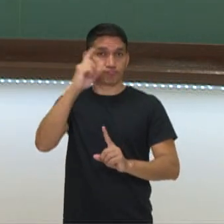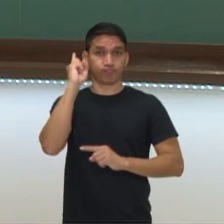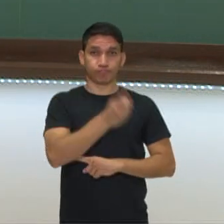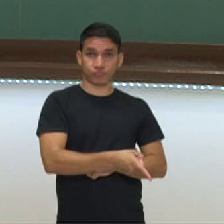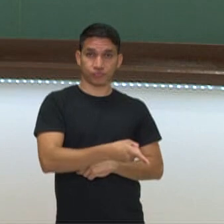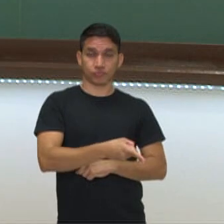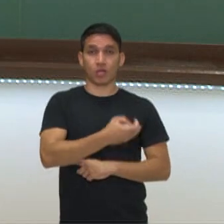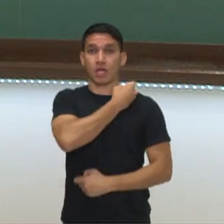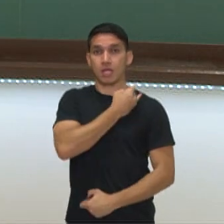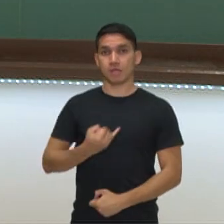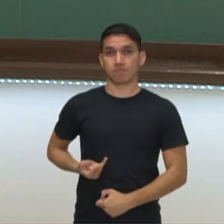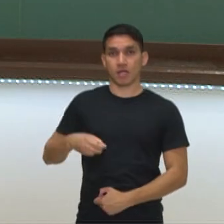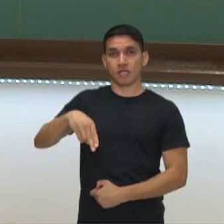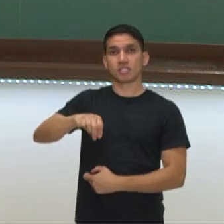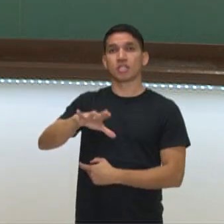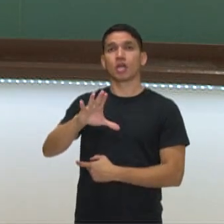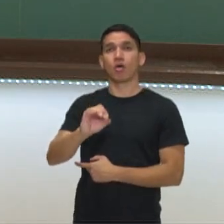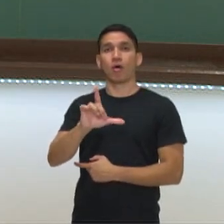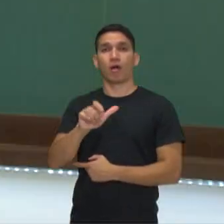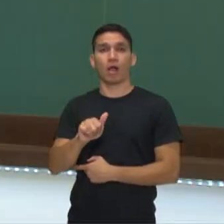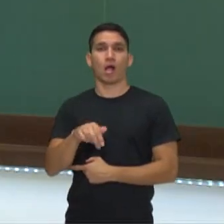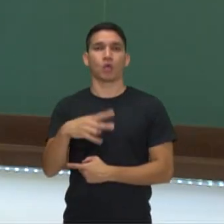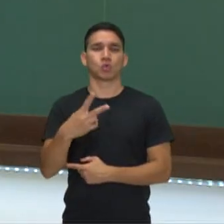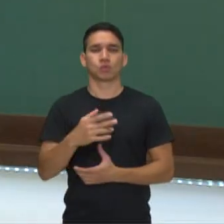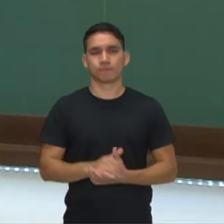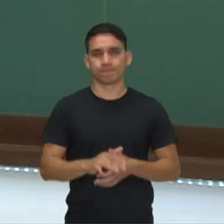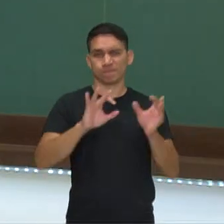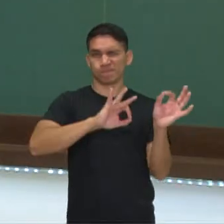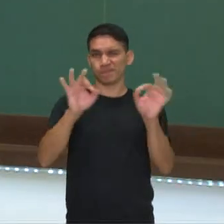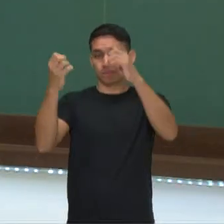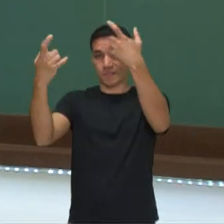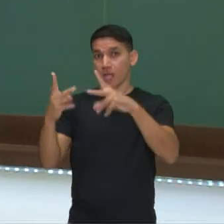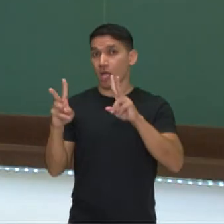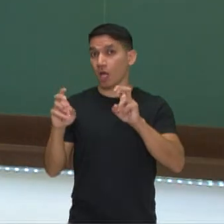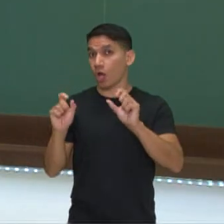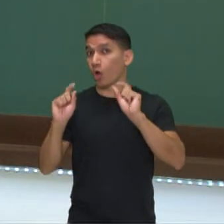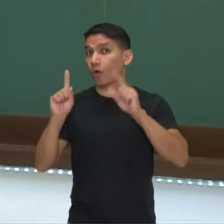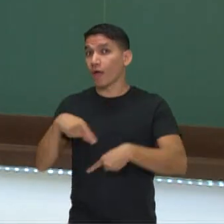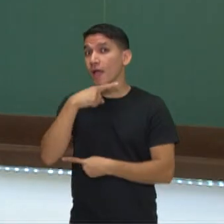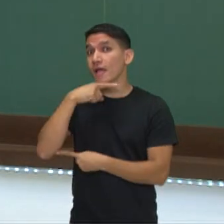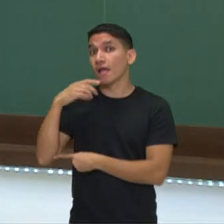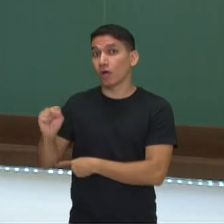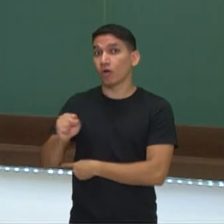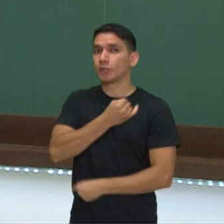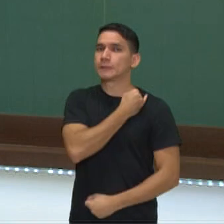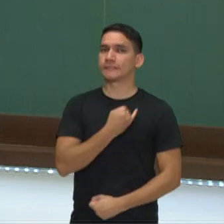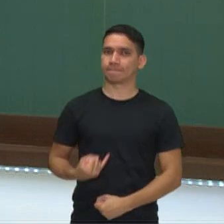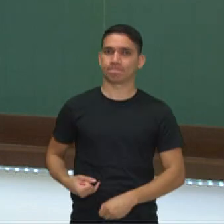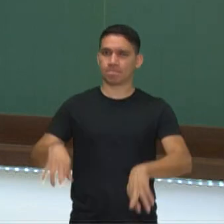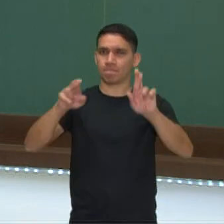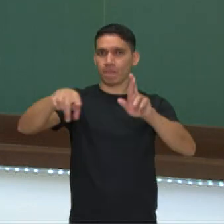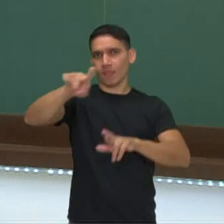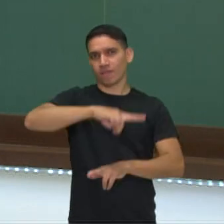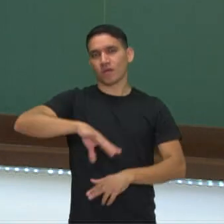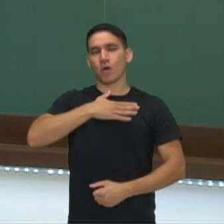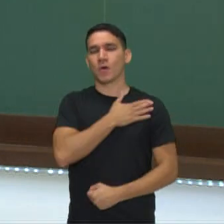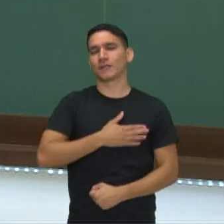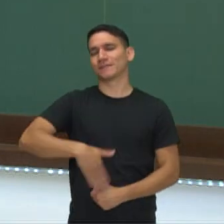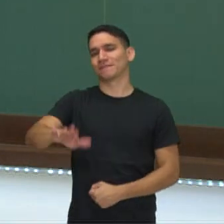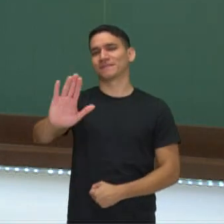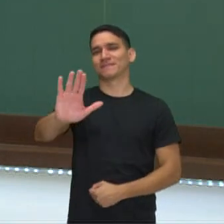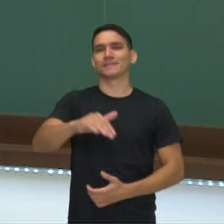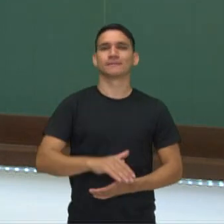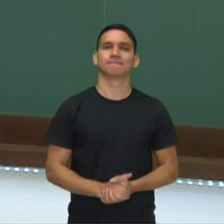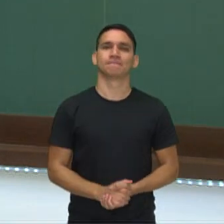czar Nicolau II. Neste vídeo, nós falamos sobre a Rússia czarista. Espero que vocês tenham gostado.